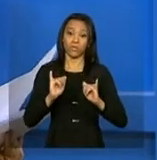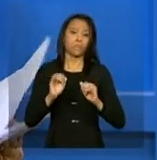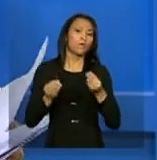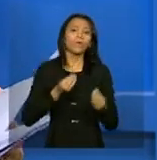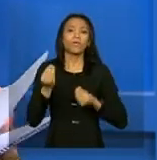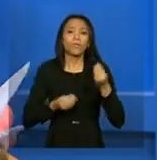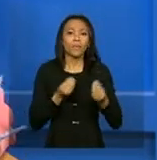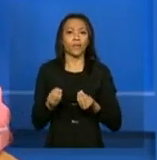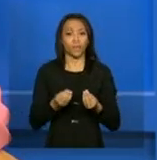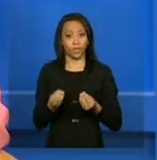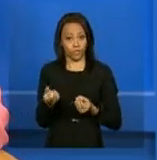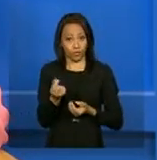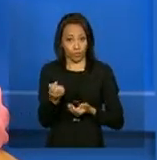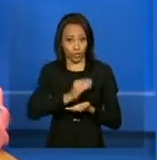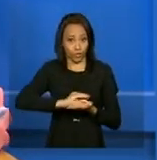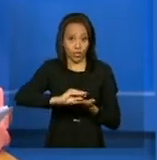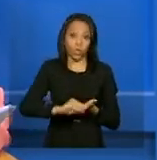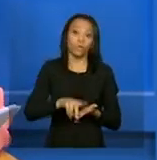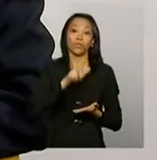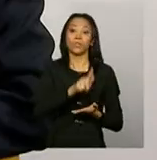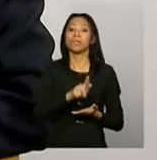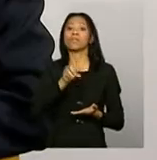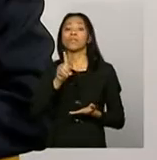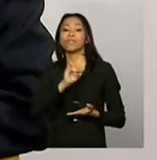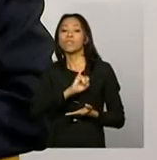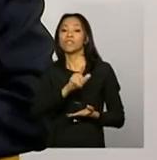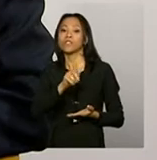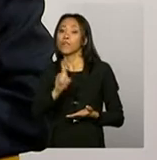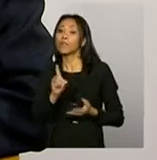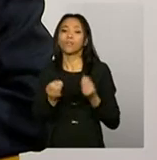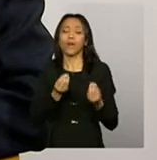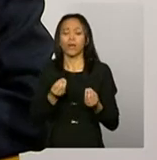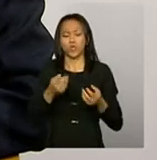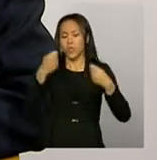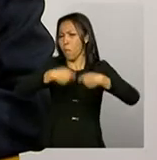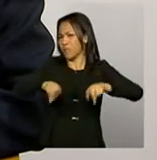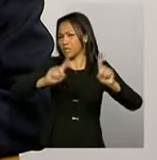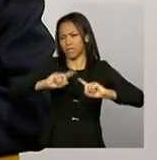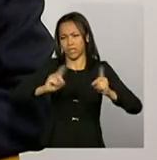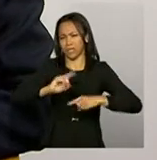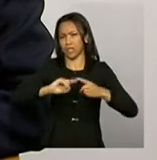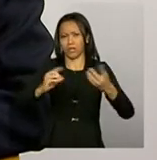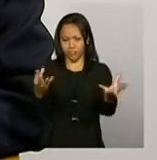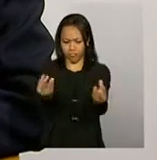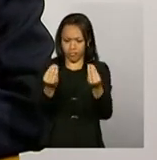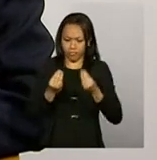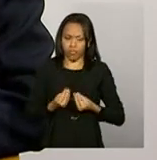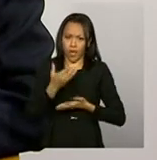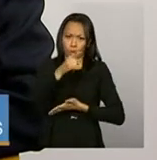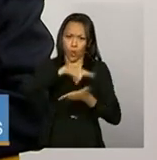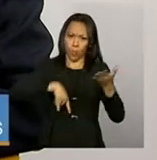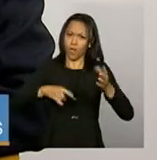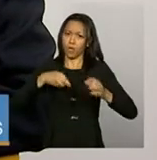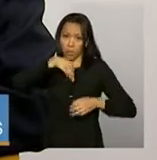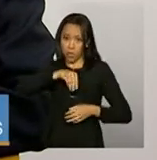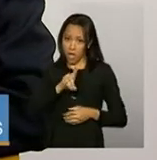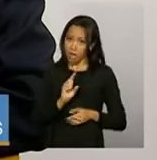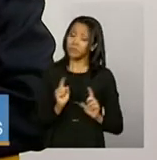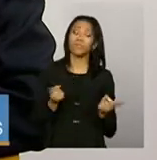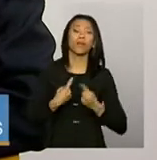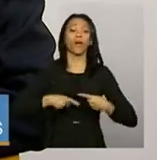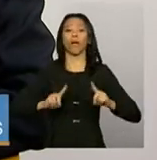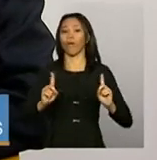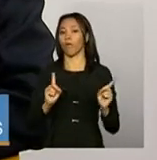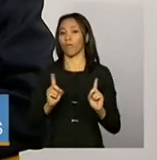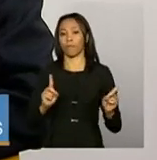recursos do IGD estão sendo utilizados? Bom, não precisa mandar nenhum tipo de documentação para o MDS. A prestação de